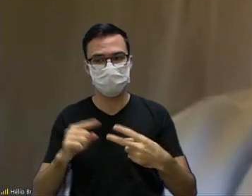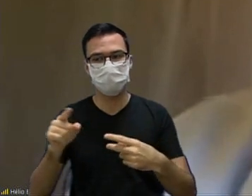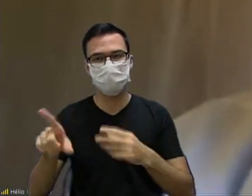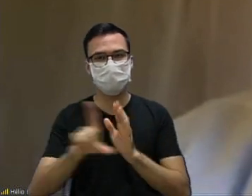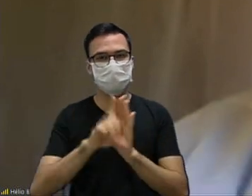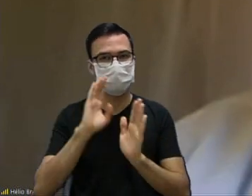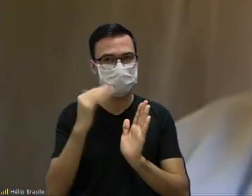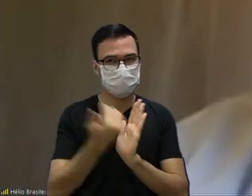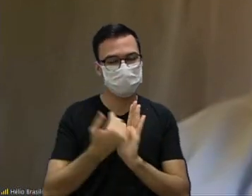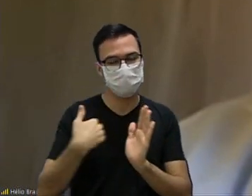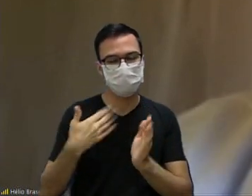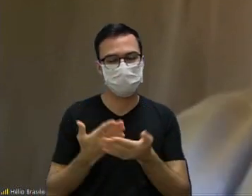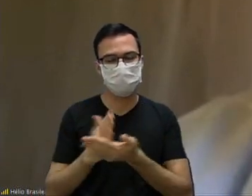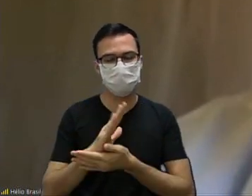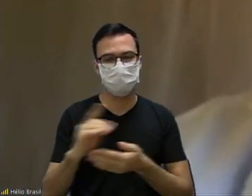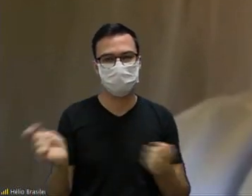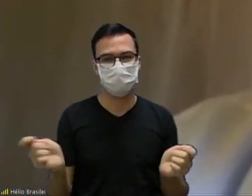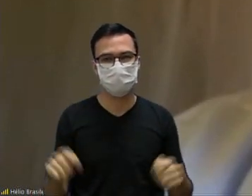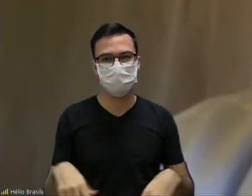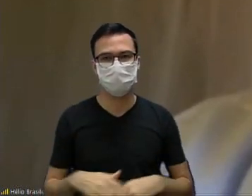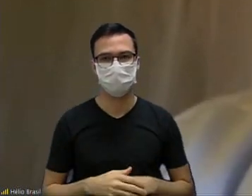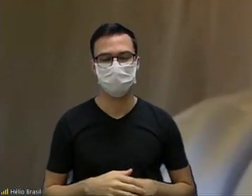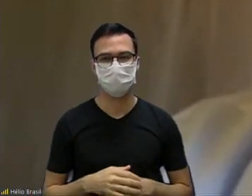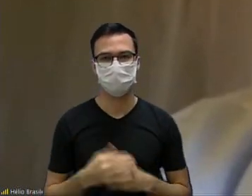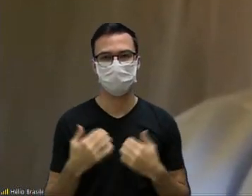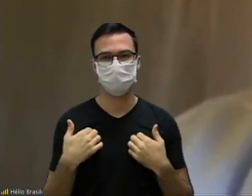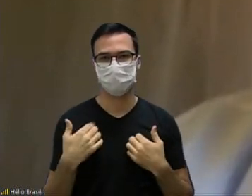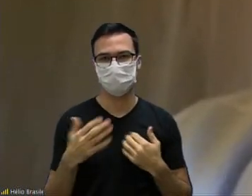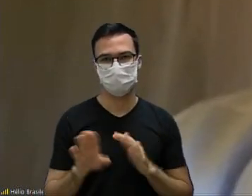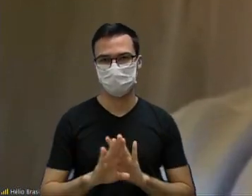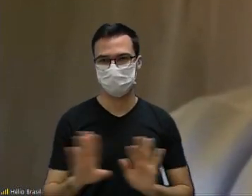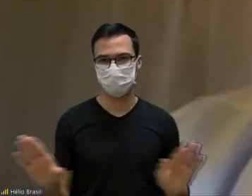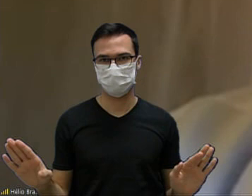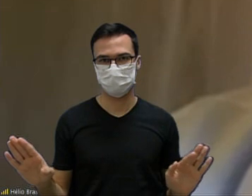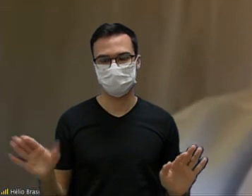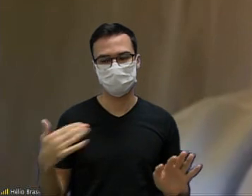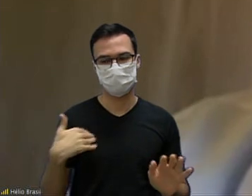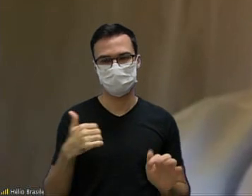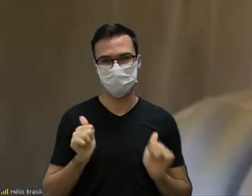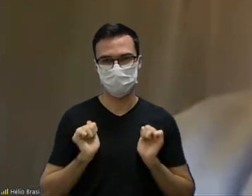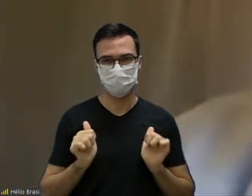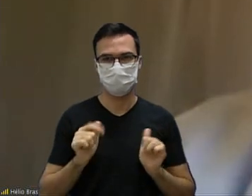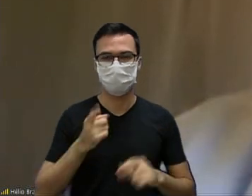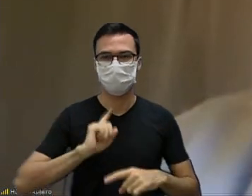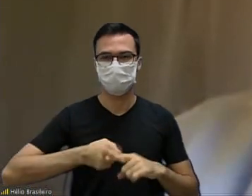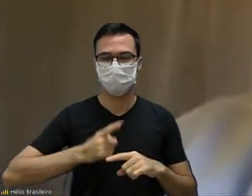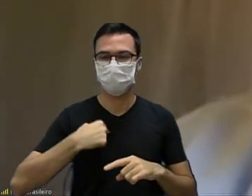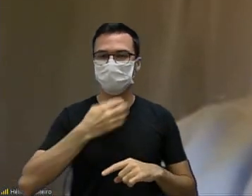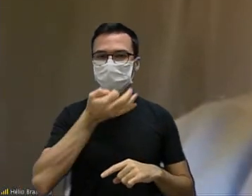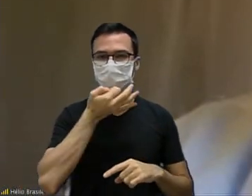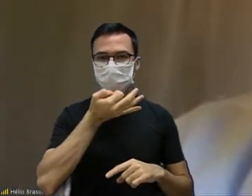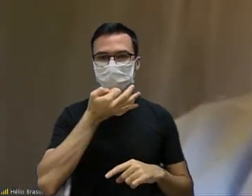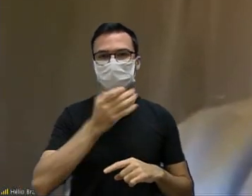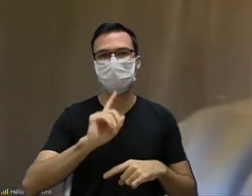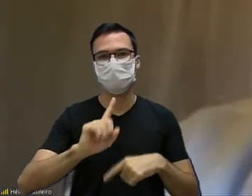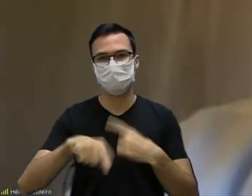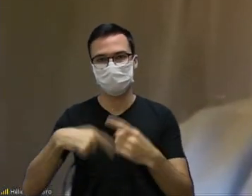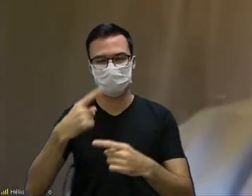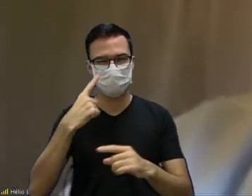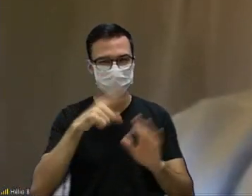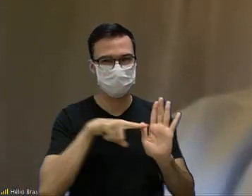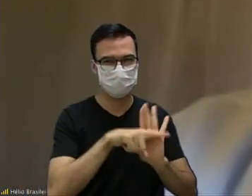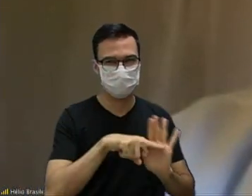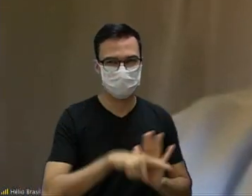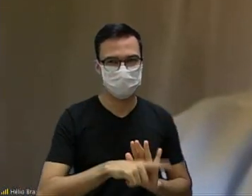constitucional eu voto a favor então eu só vou só vou me resguardar nesse sentido que eu tenho esse parecer e vou verificar